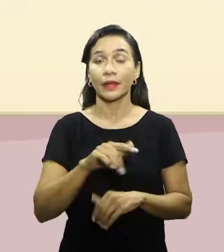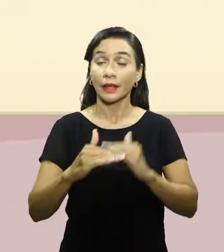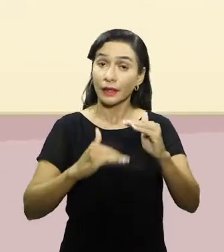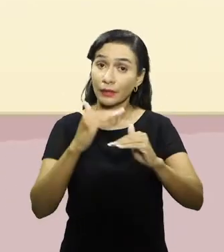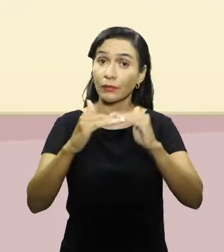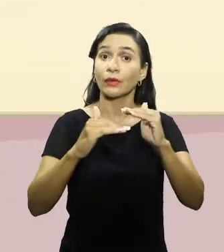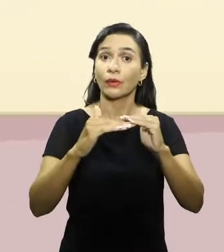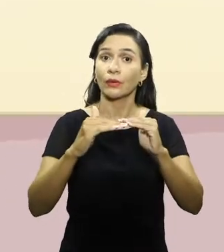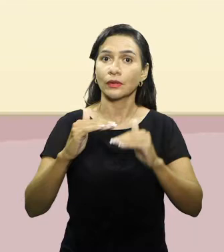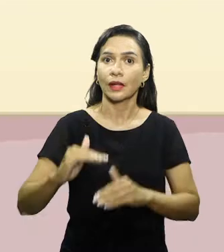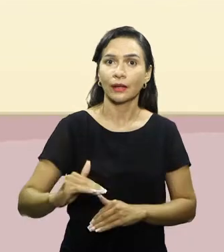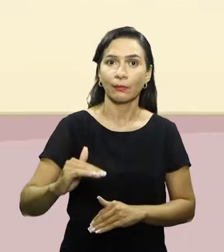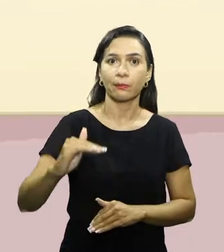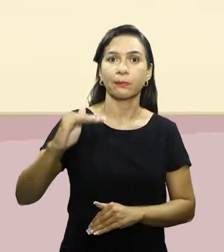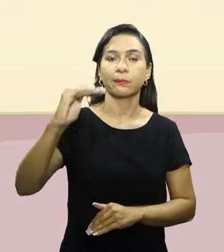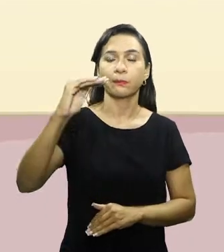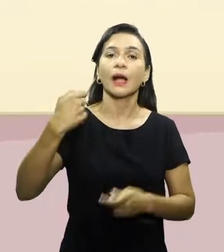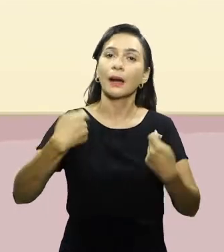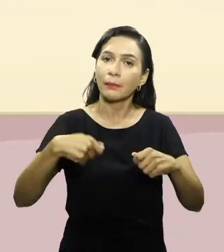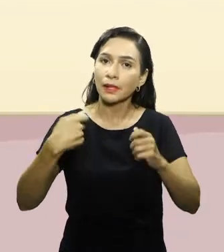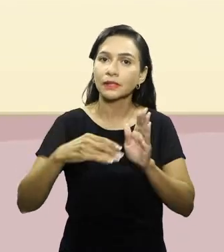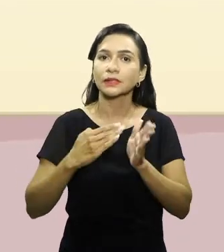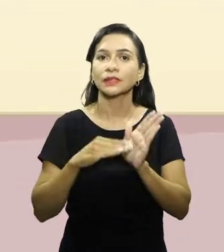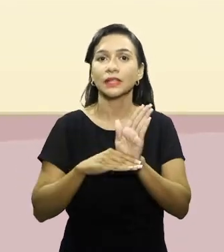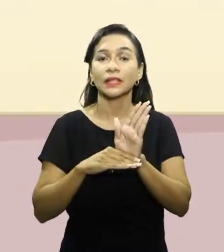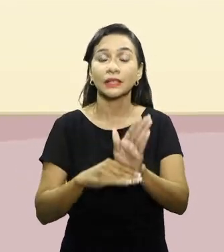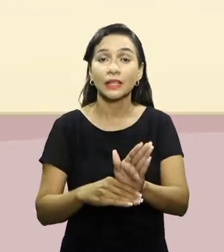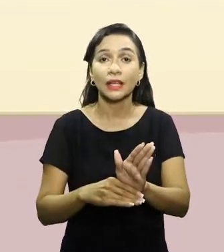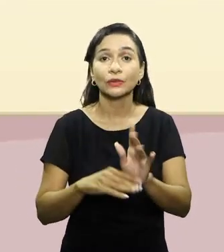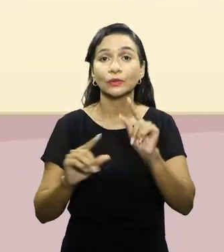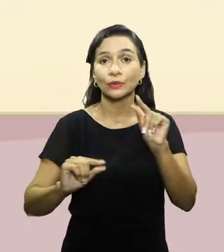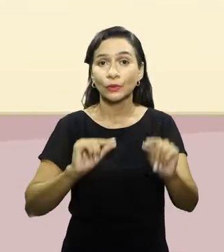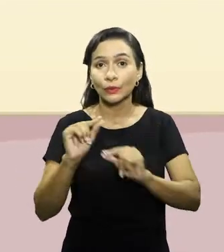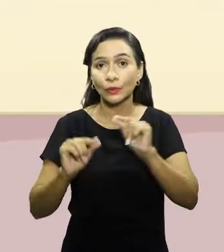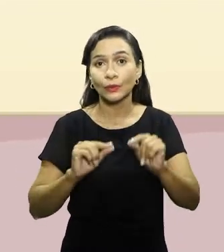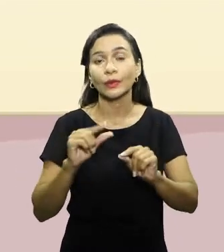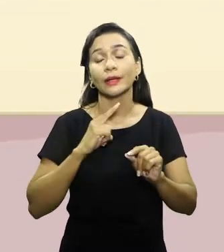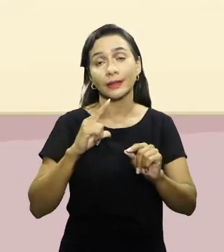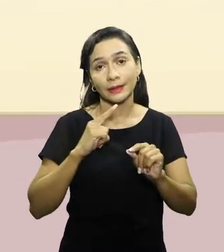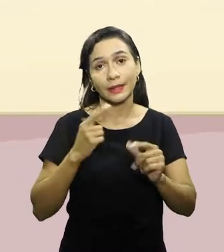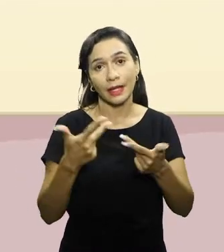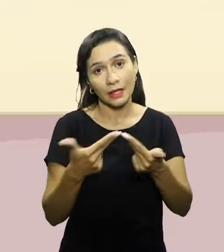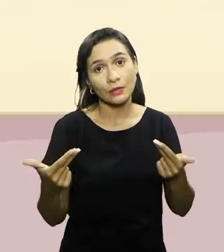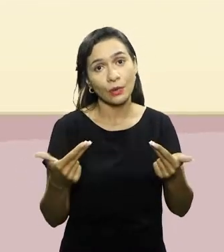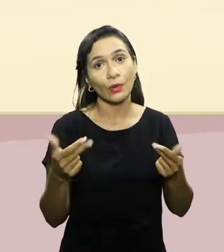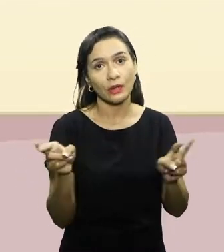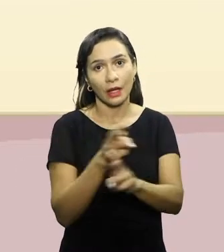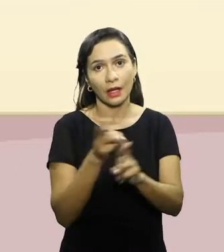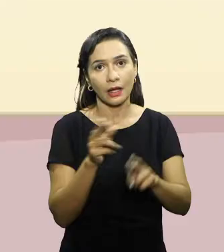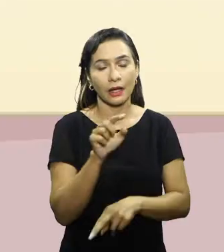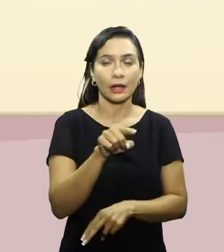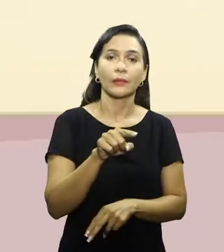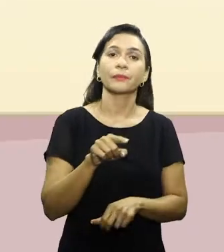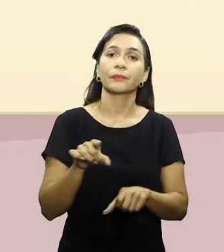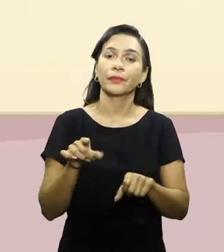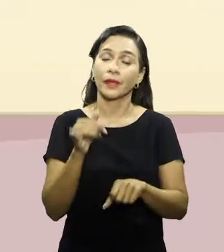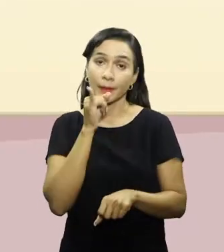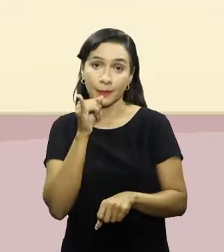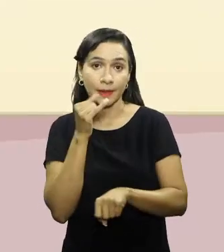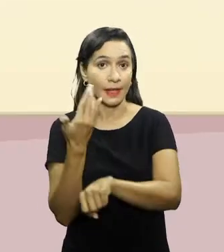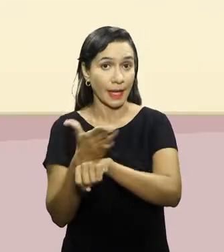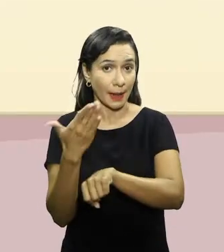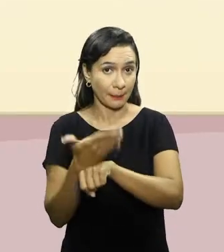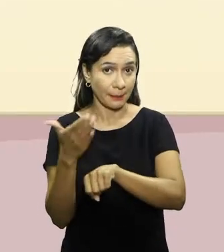desenvolvimento e crescimento necessita do auxílio de alguns processos associados, como, por exemplo, a prática da atividade